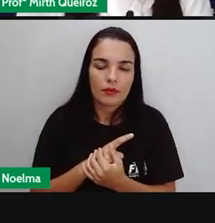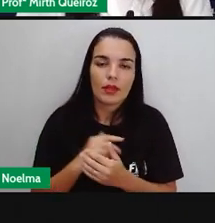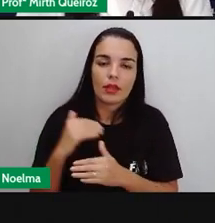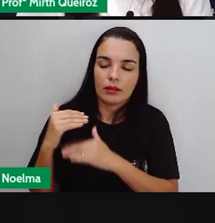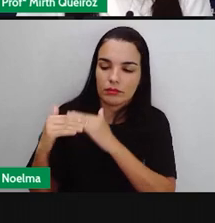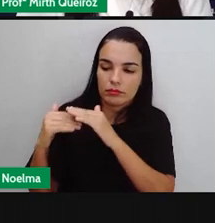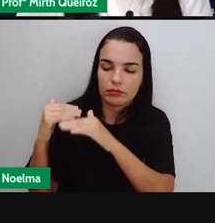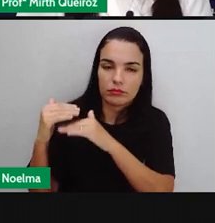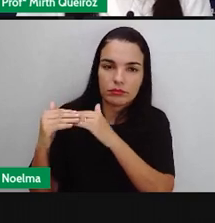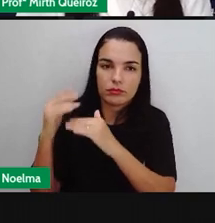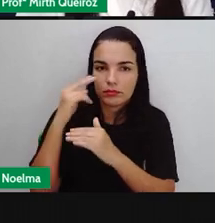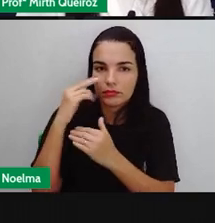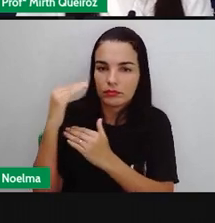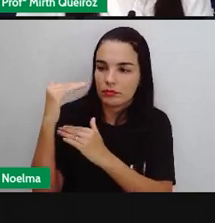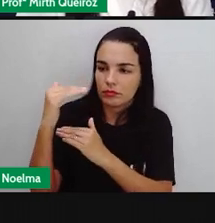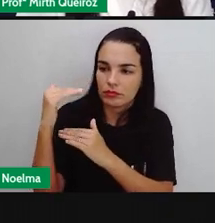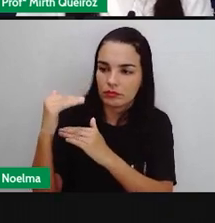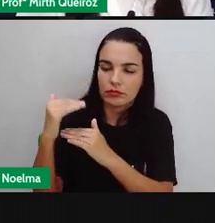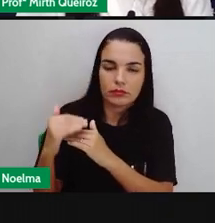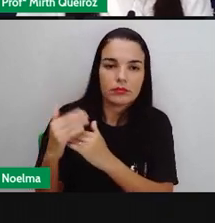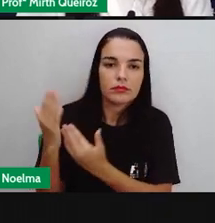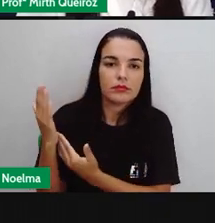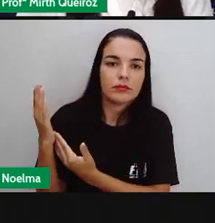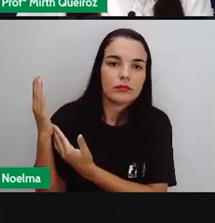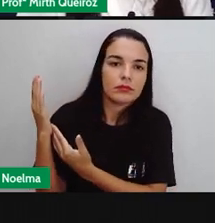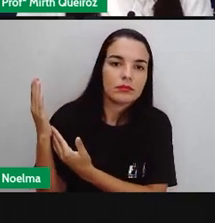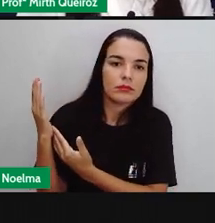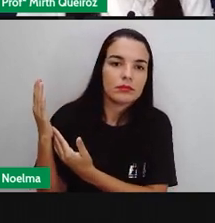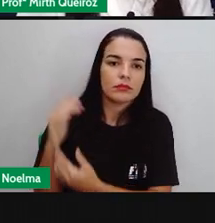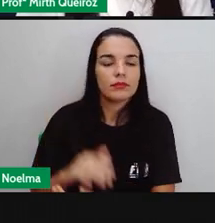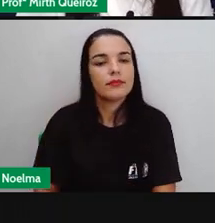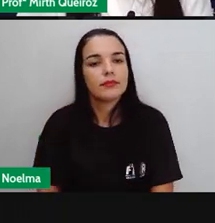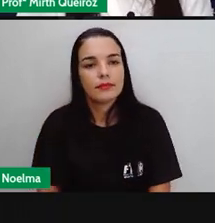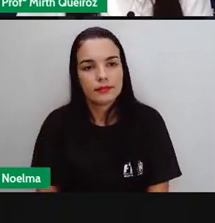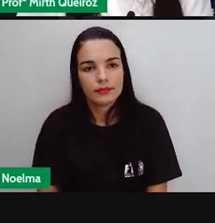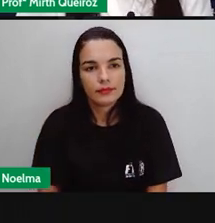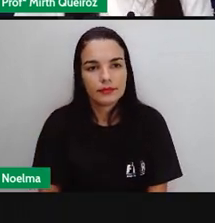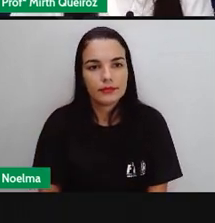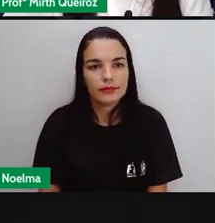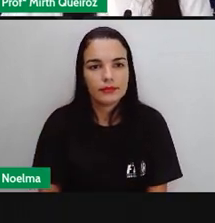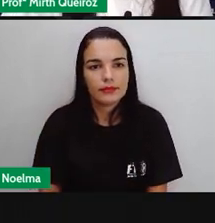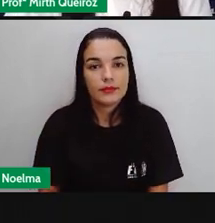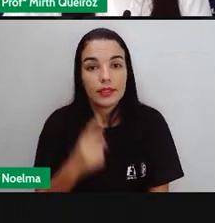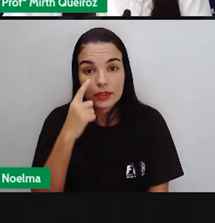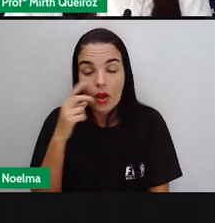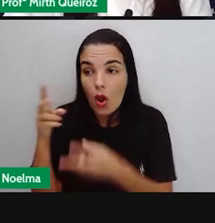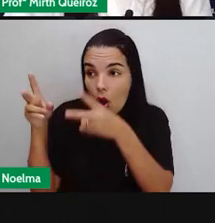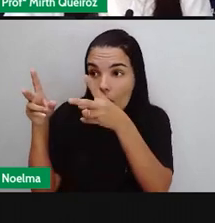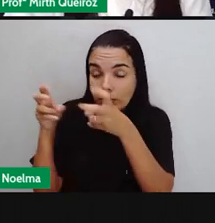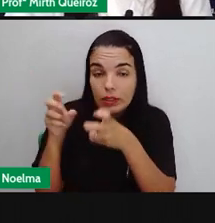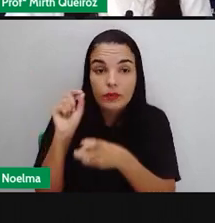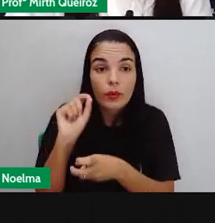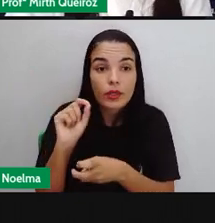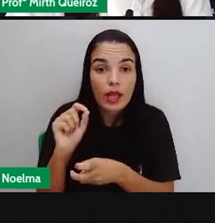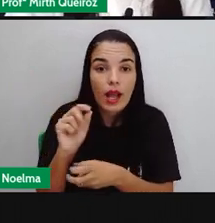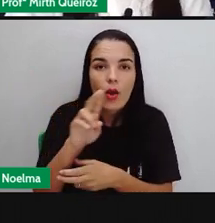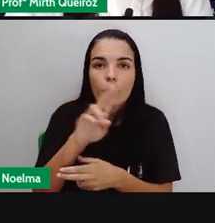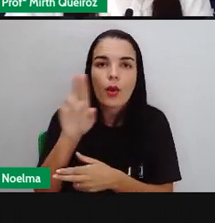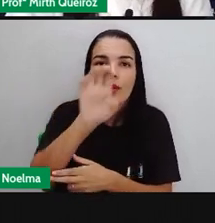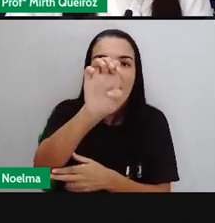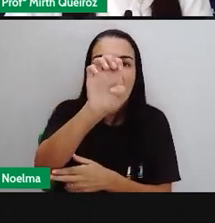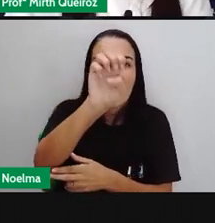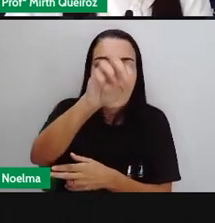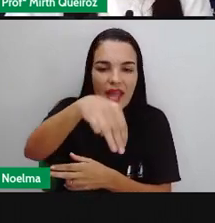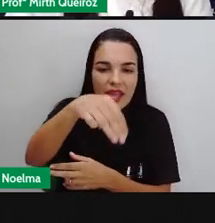arquivos em anexo. Os relatórios estão nas planilhas em anexo. Observe que esse em anexo,